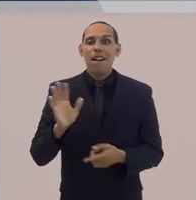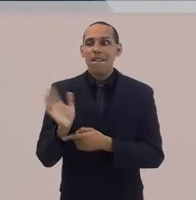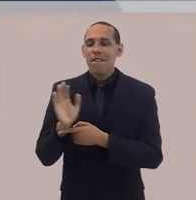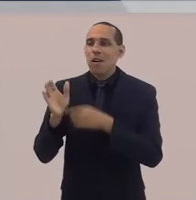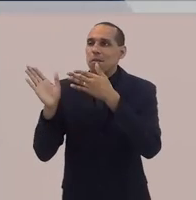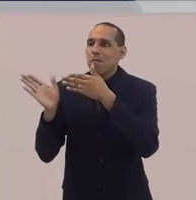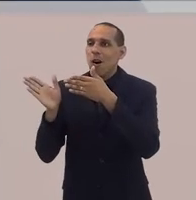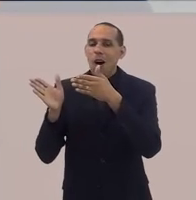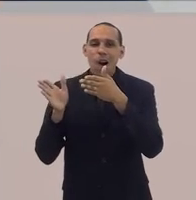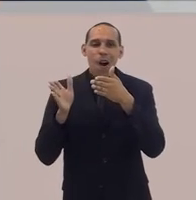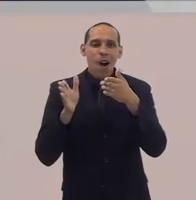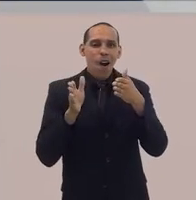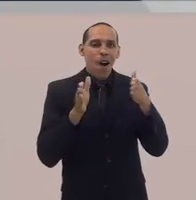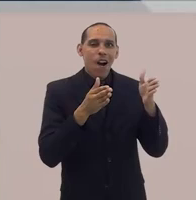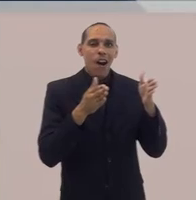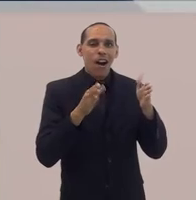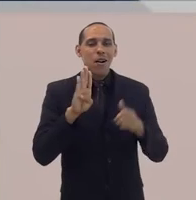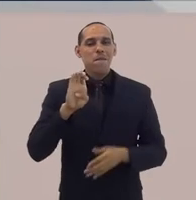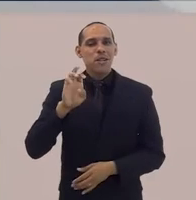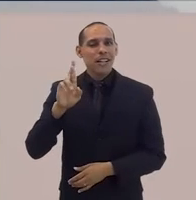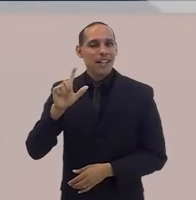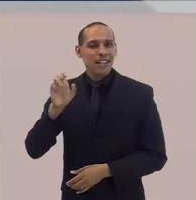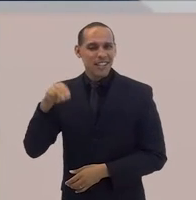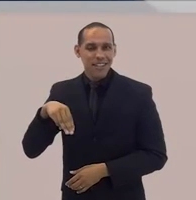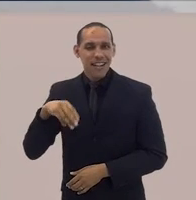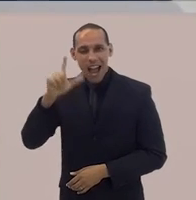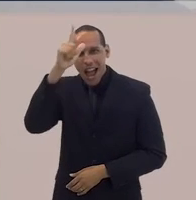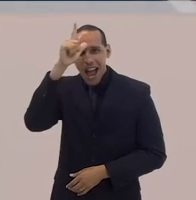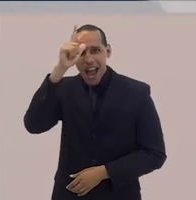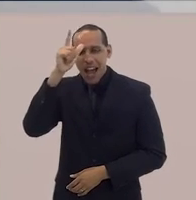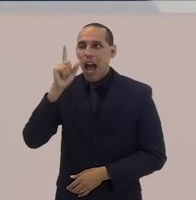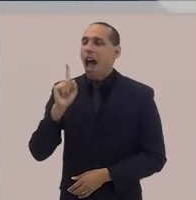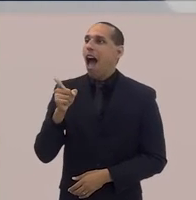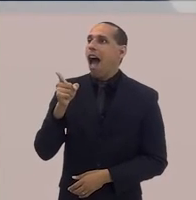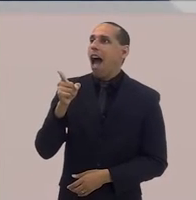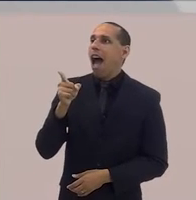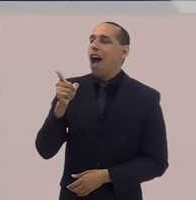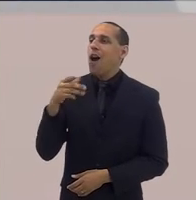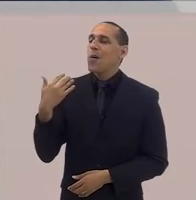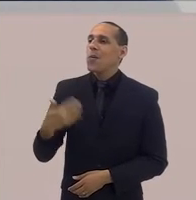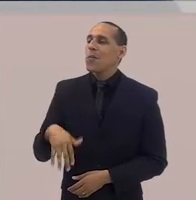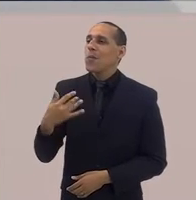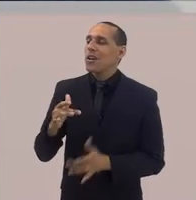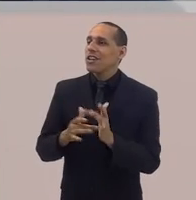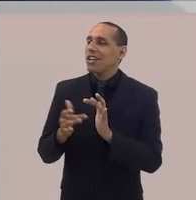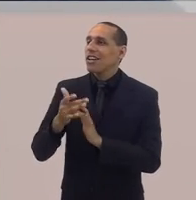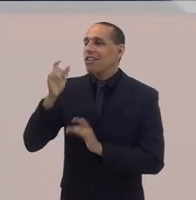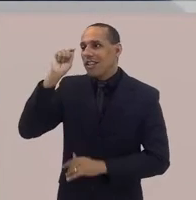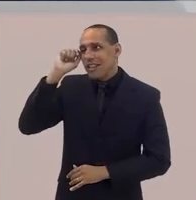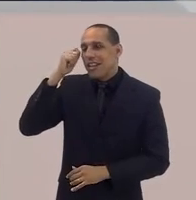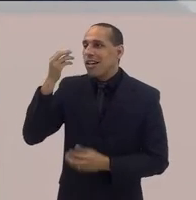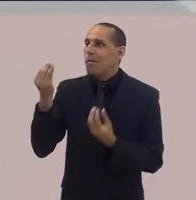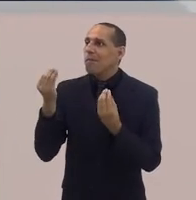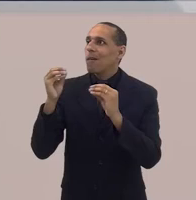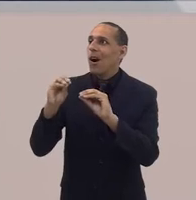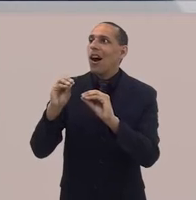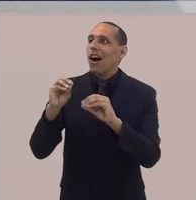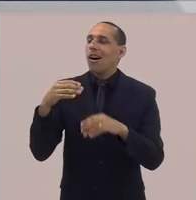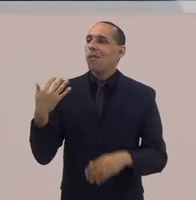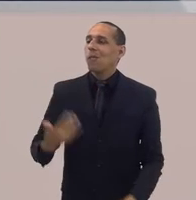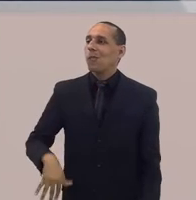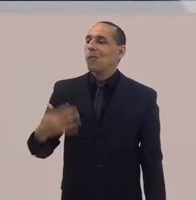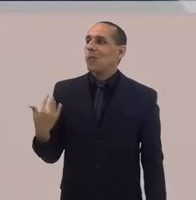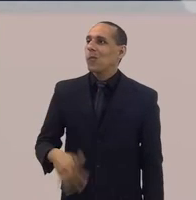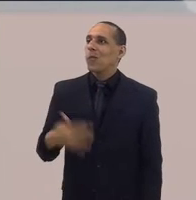Daí, no lançamento do filme, no Festival de Berlim, eu falei, gente, a cena de improviso do Jesus Negro foi para